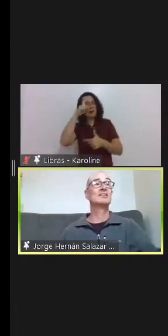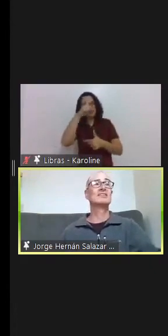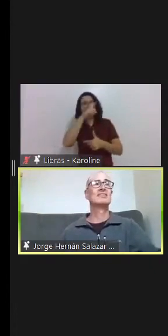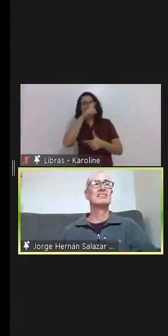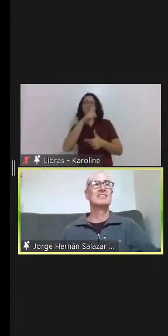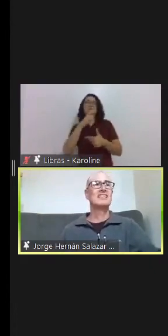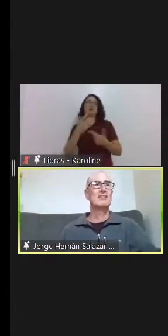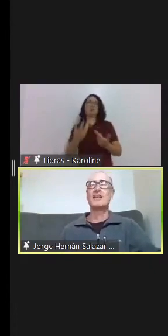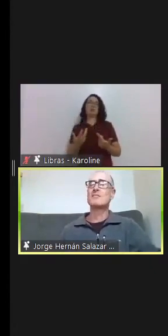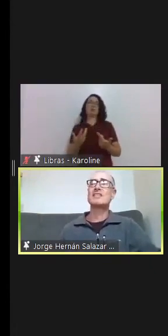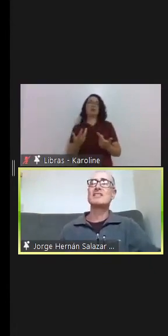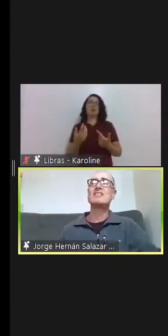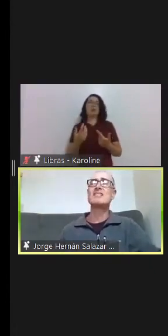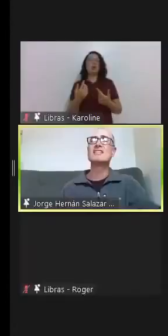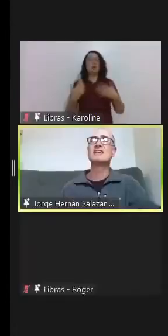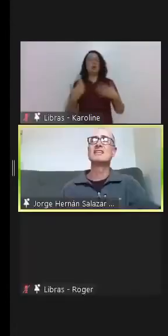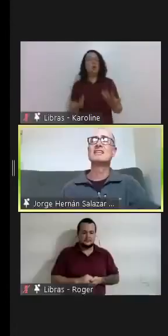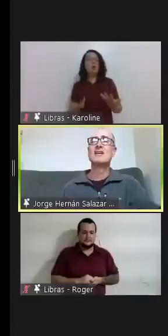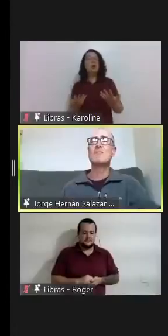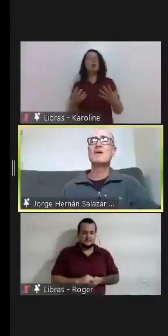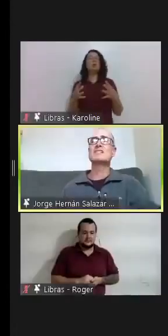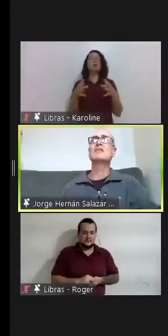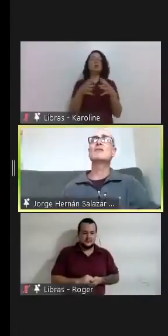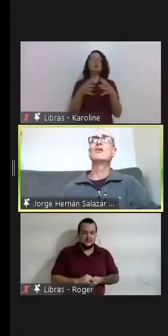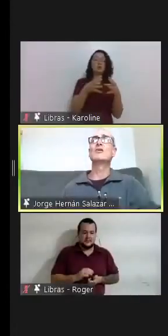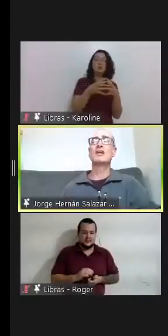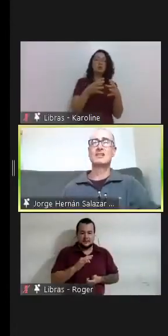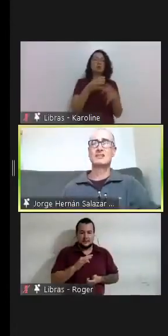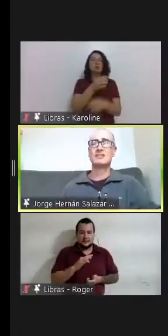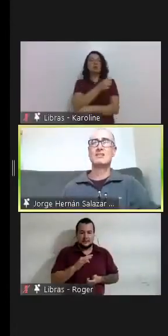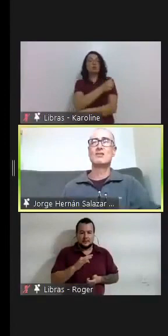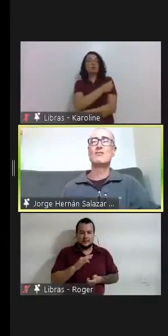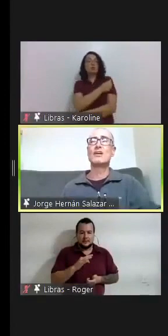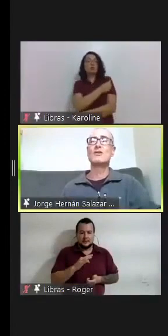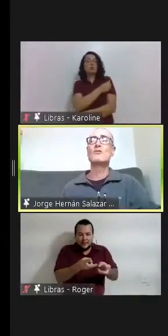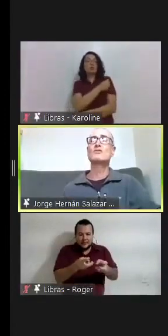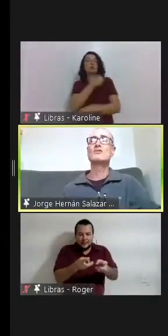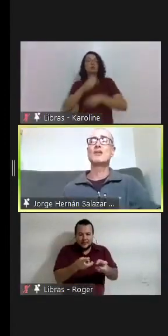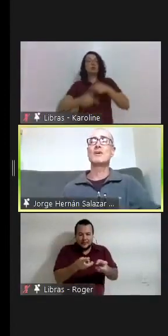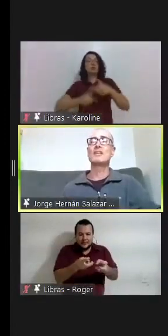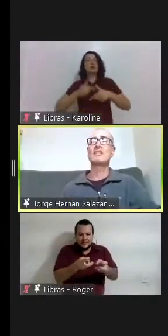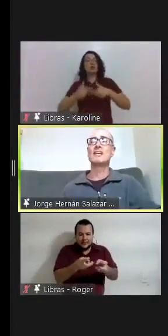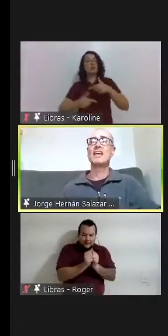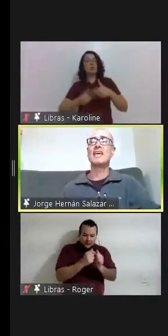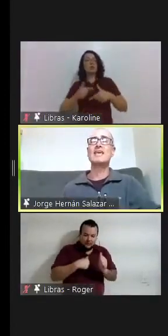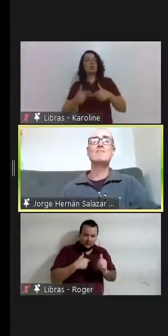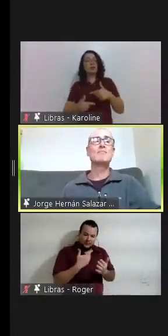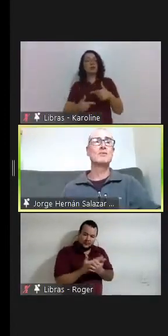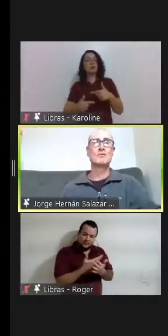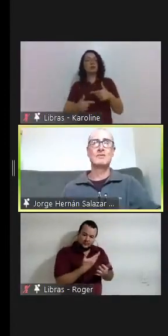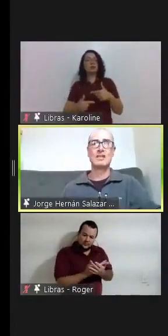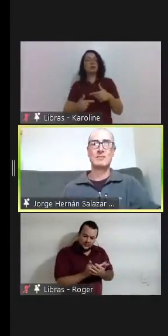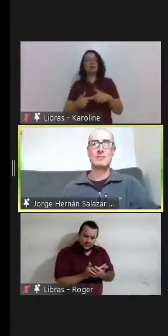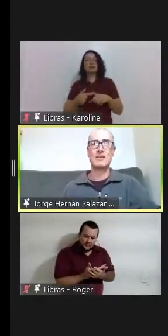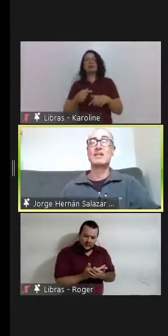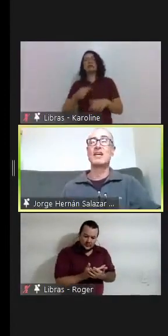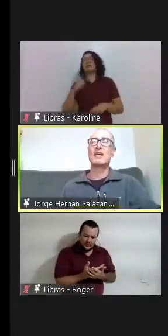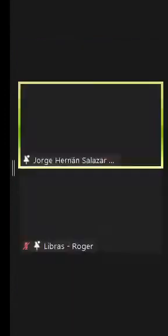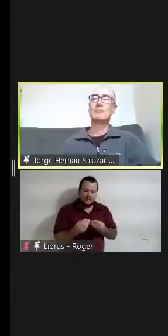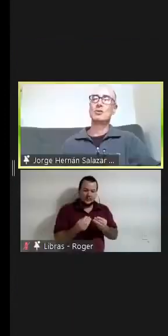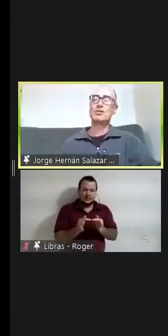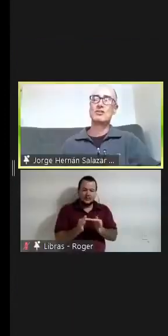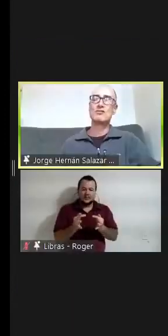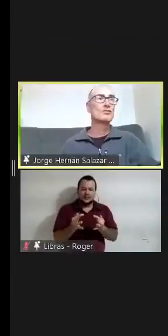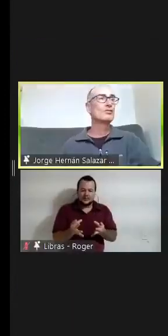estudantes. A maneira mais sencilla, mais liberadora, foi justamente involucrar-me